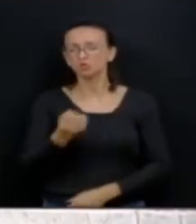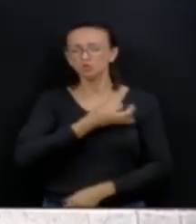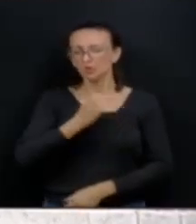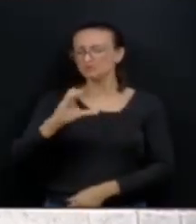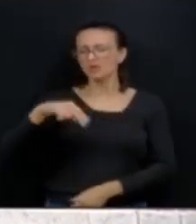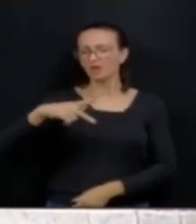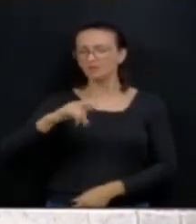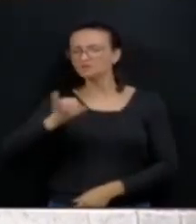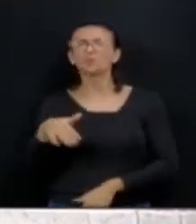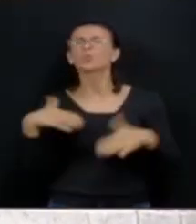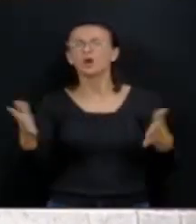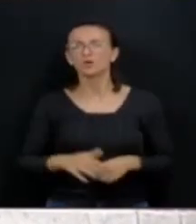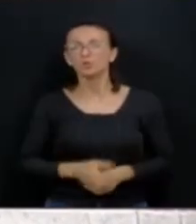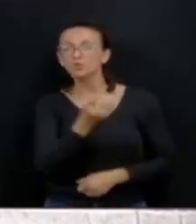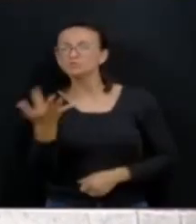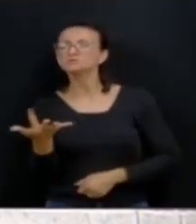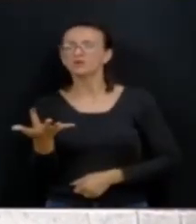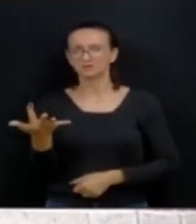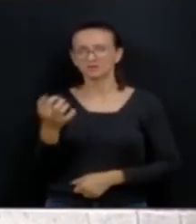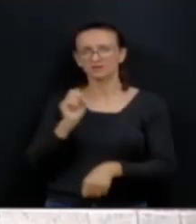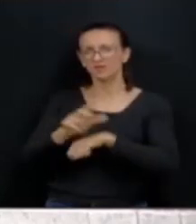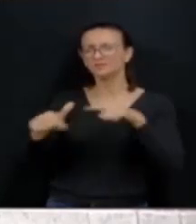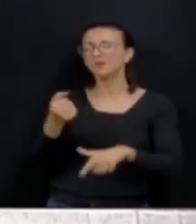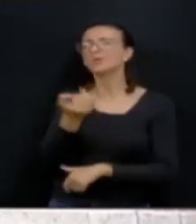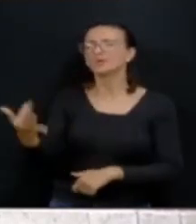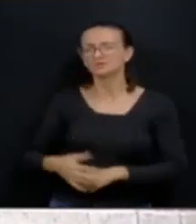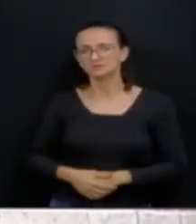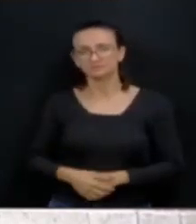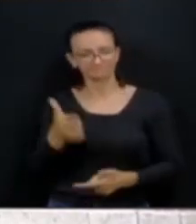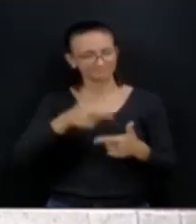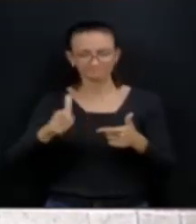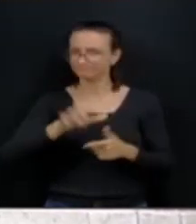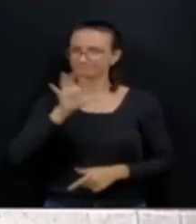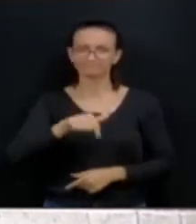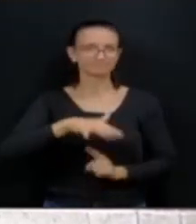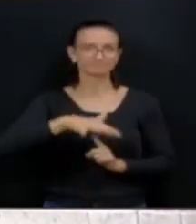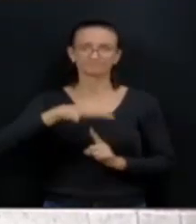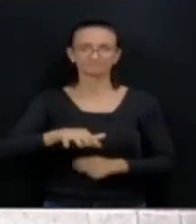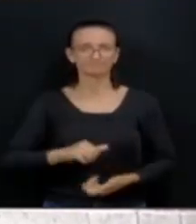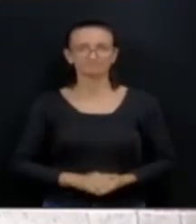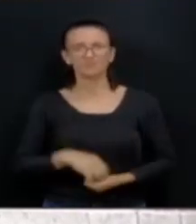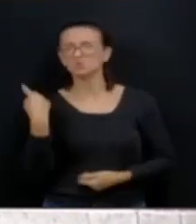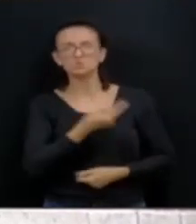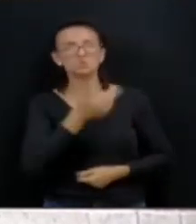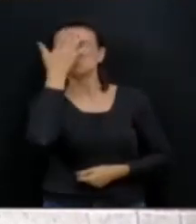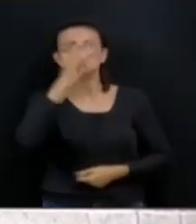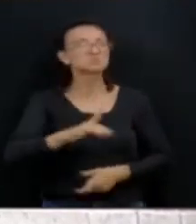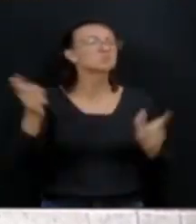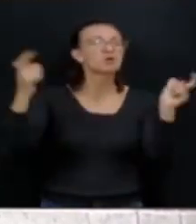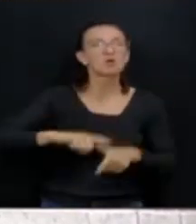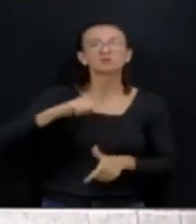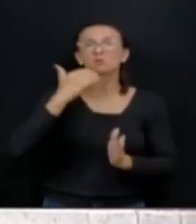empregos eles geram? Esse é o problema aqui do Estado do Paraná. Incerteza da renúncia feita.